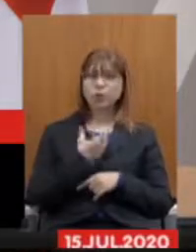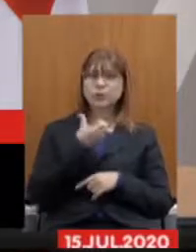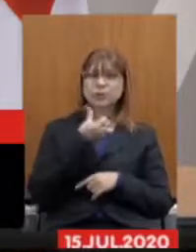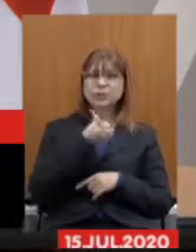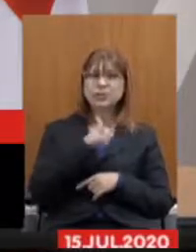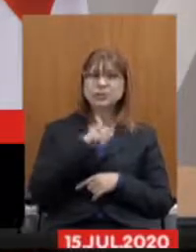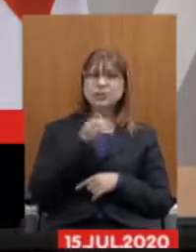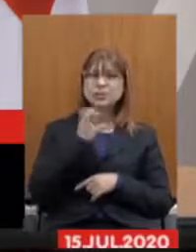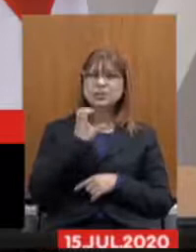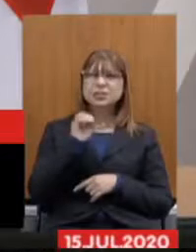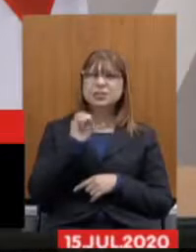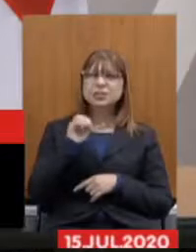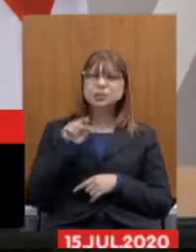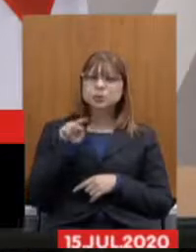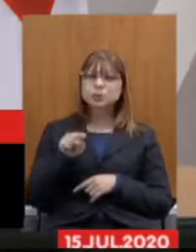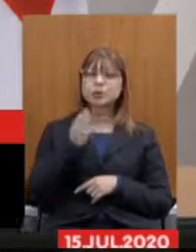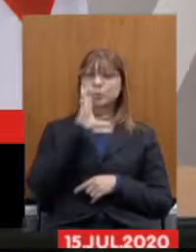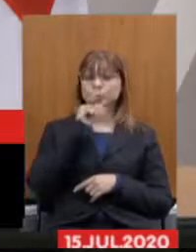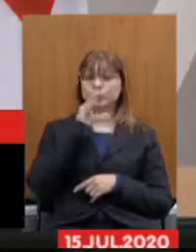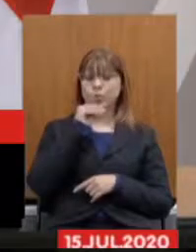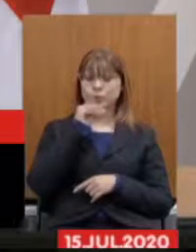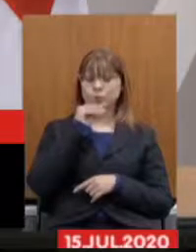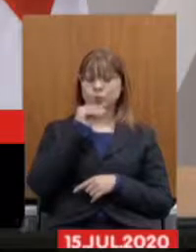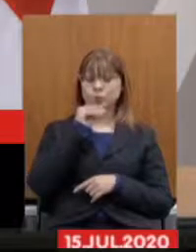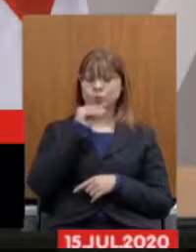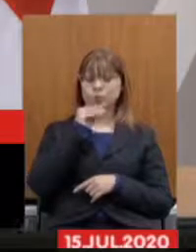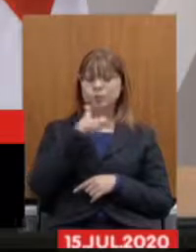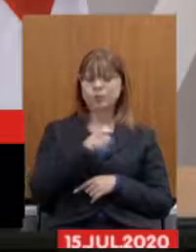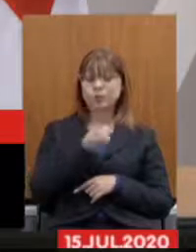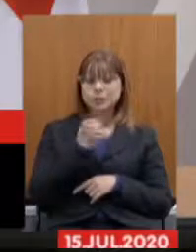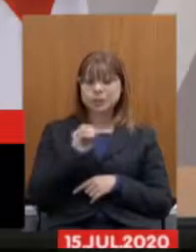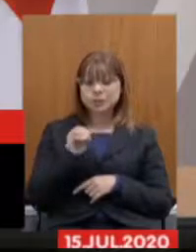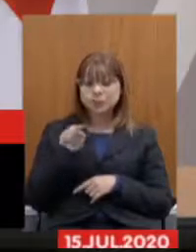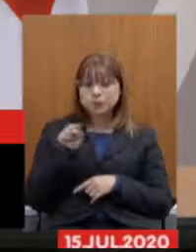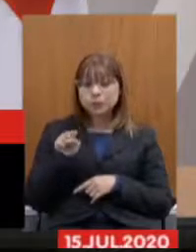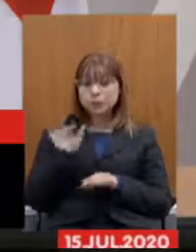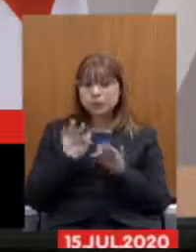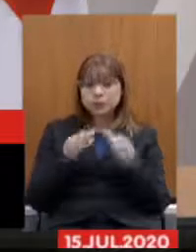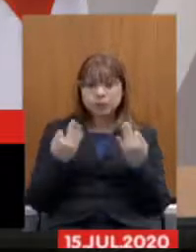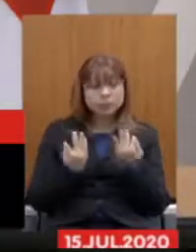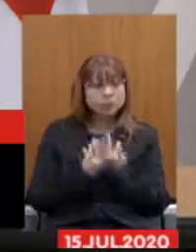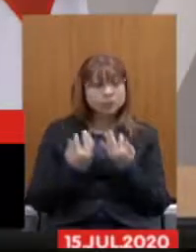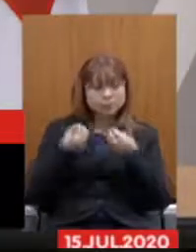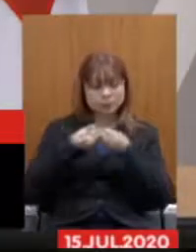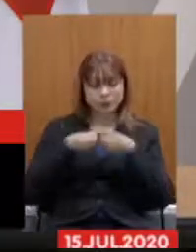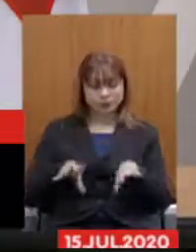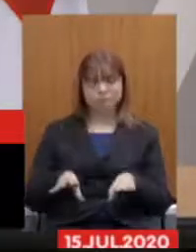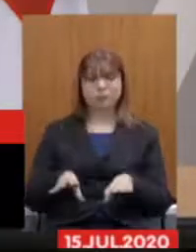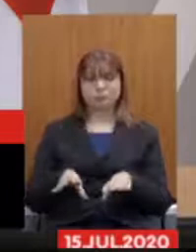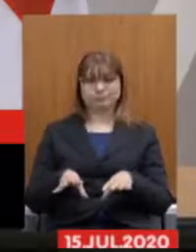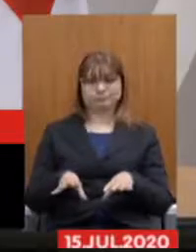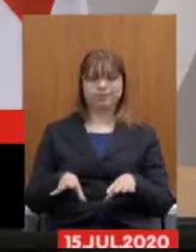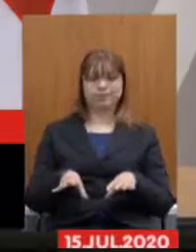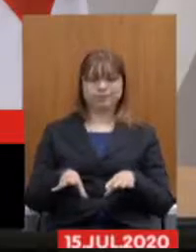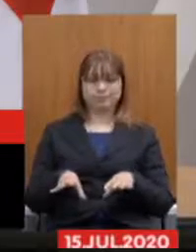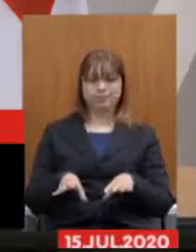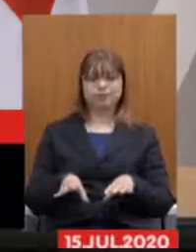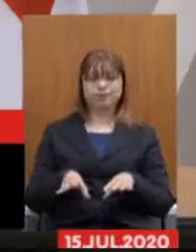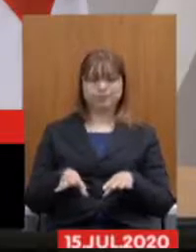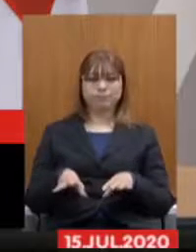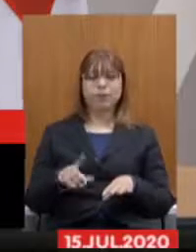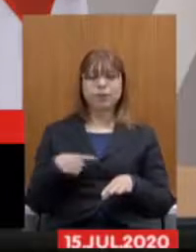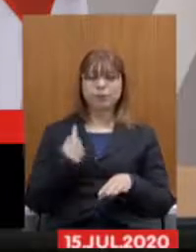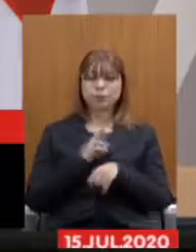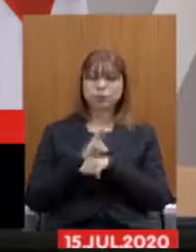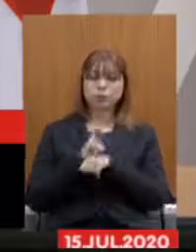mil trabalhadores são 600 mil famílias que estão sendo atingidas e nós representamos